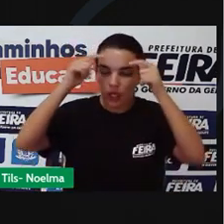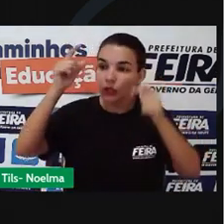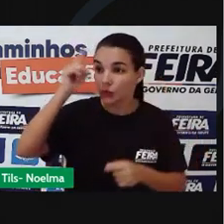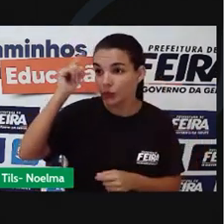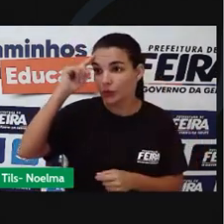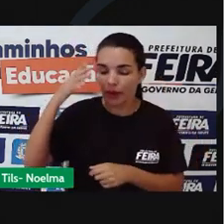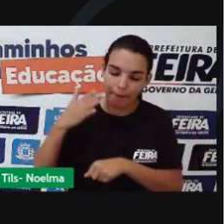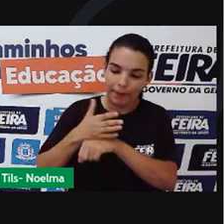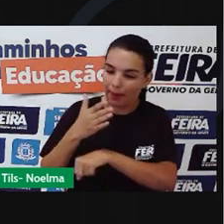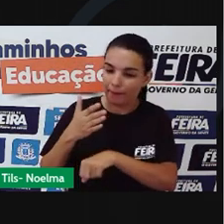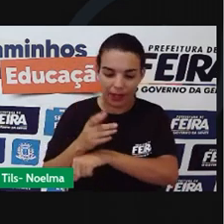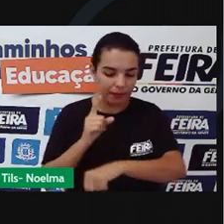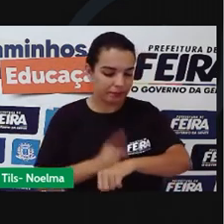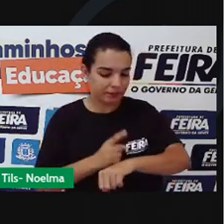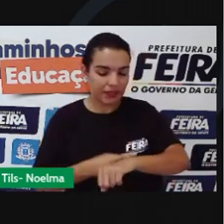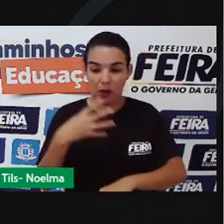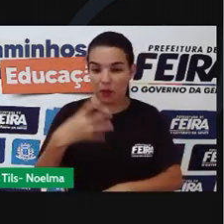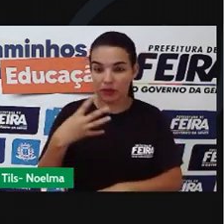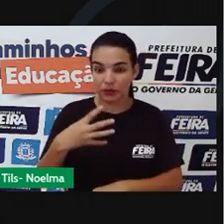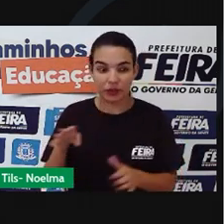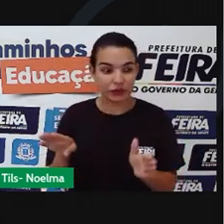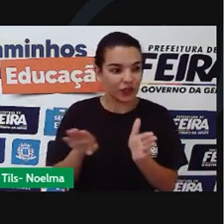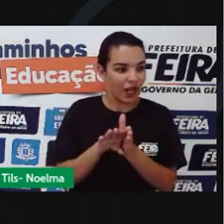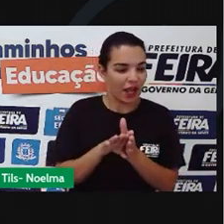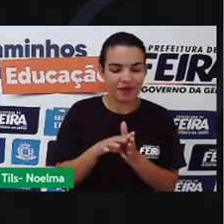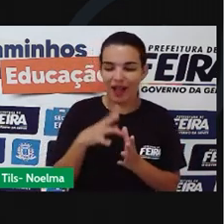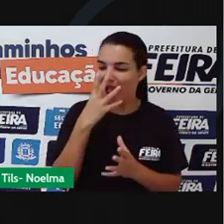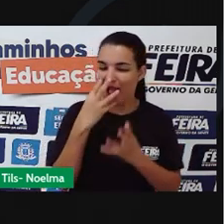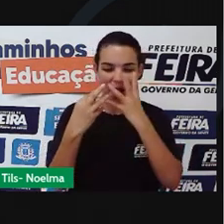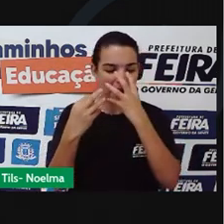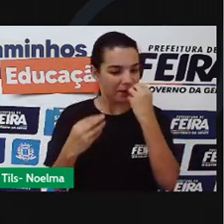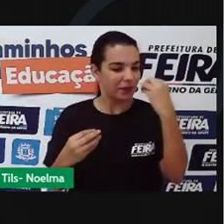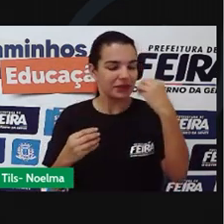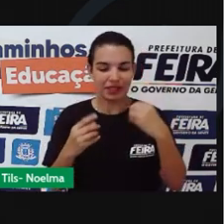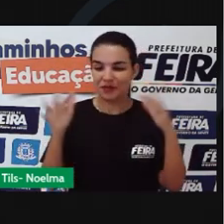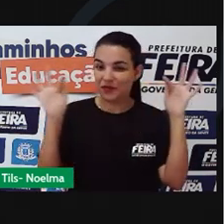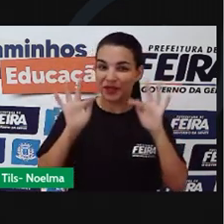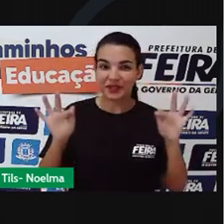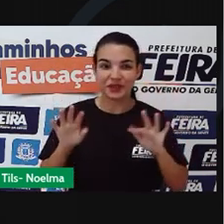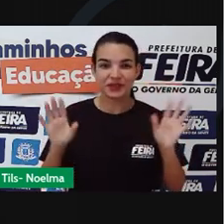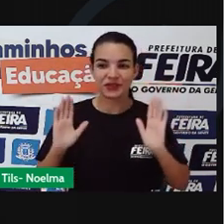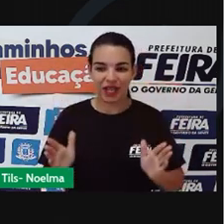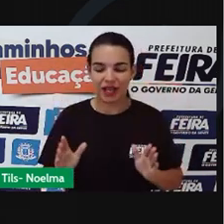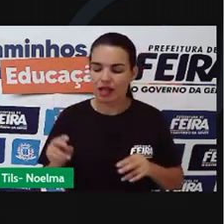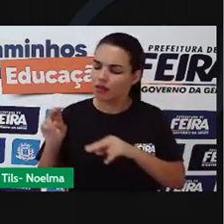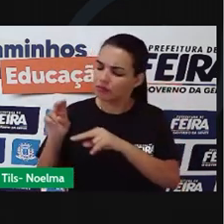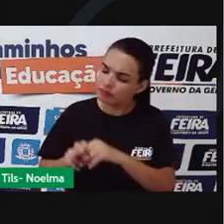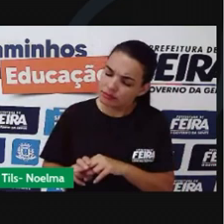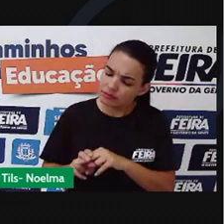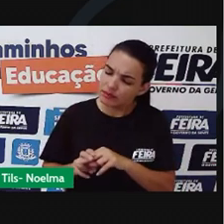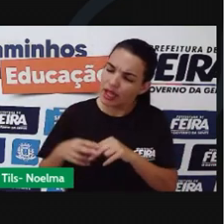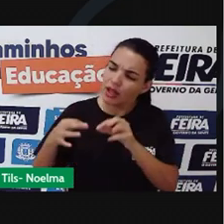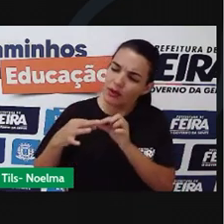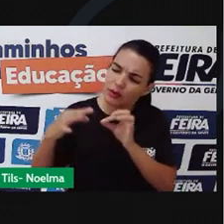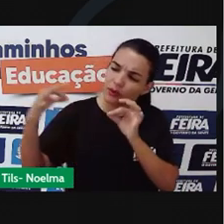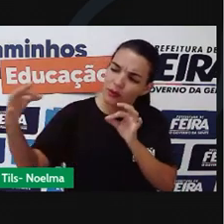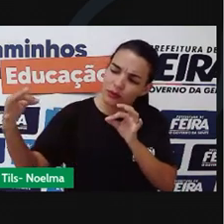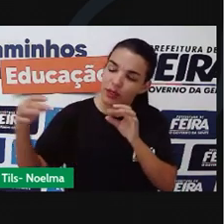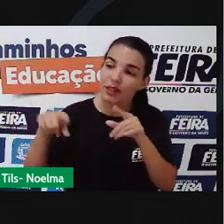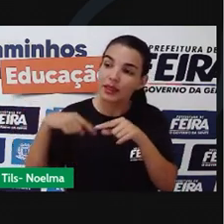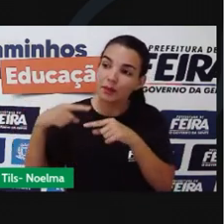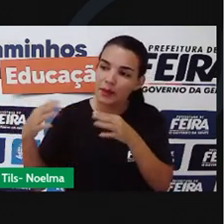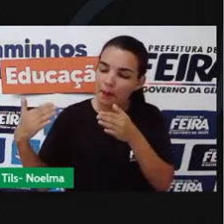quatro horas, ele chegava. Raposo já estava ali feliz. E foi sentando lá longe, mais perto,